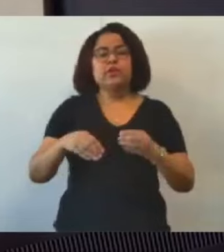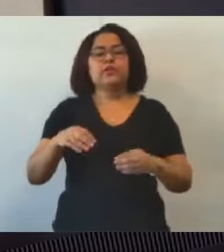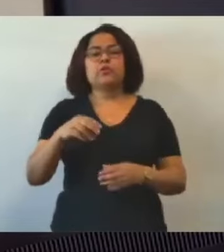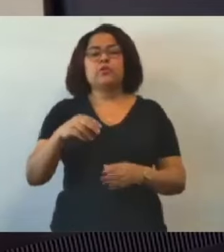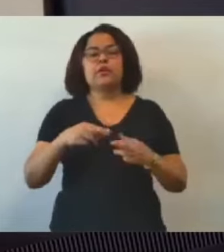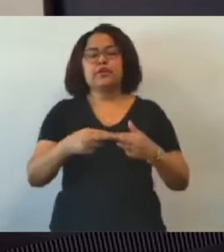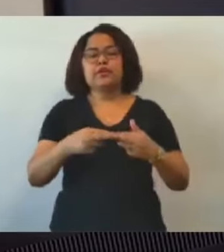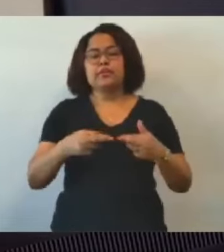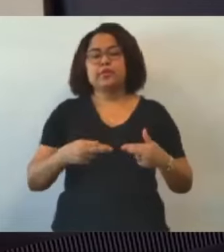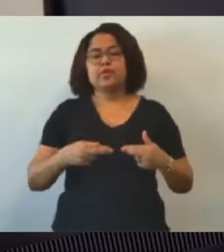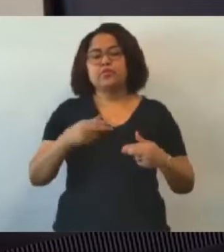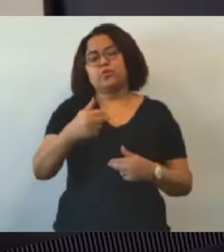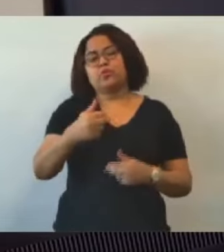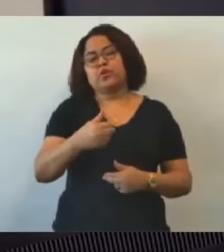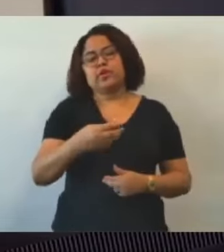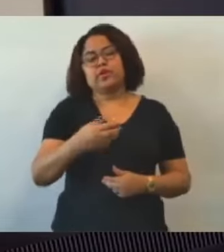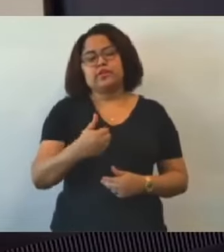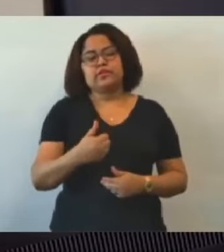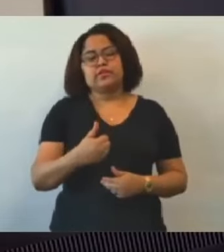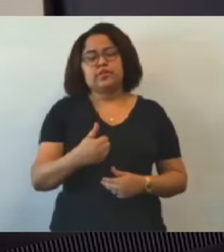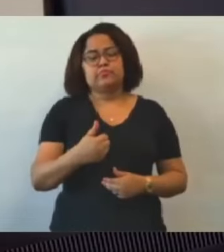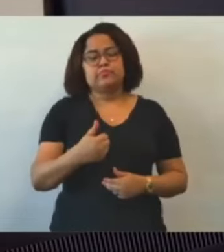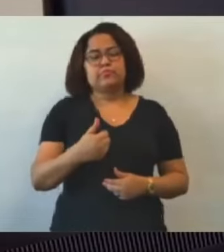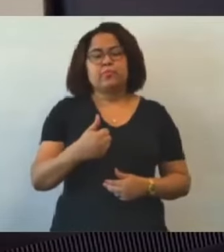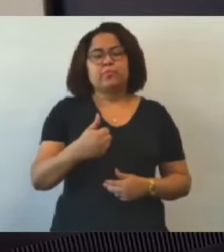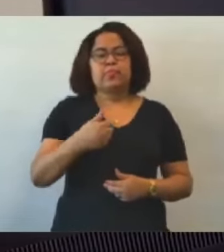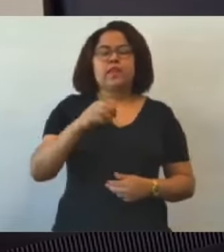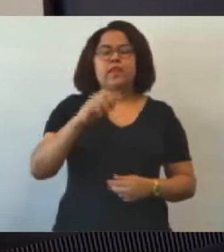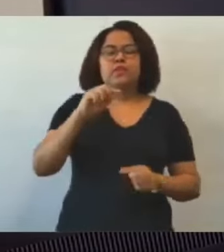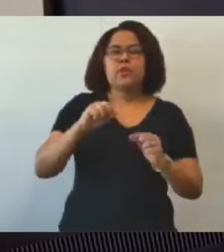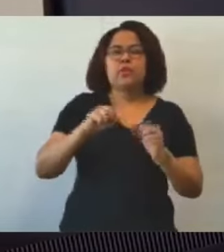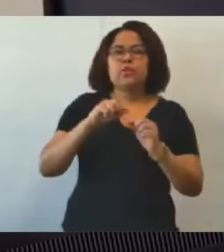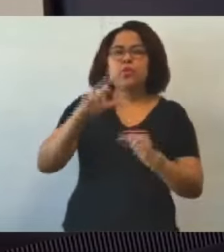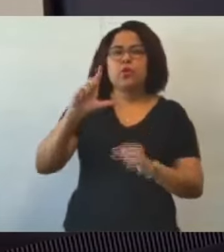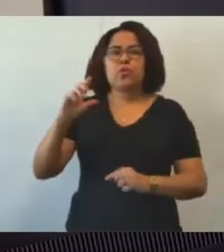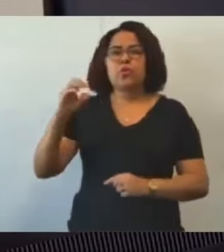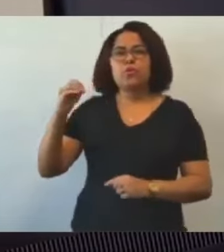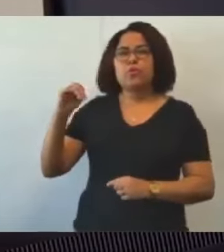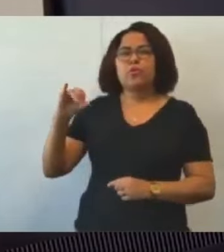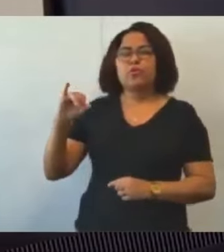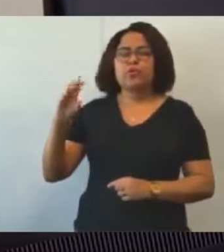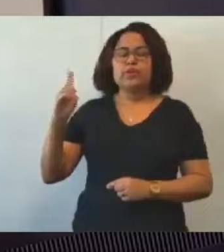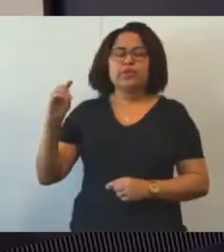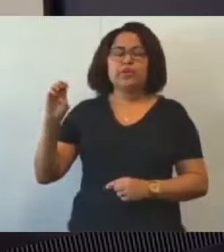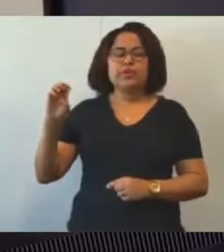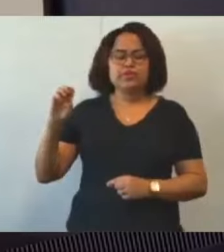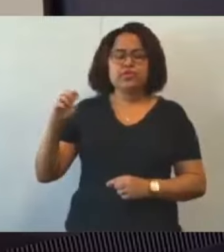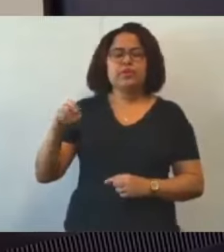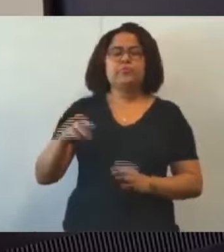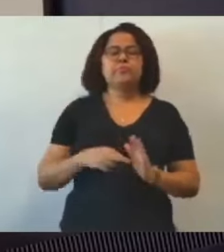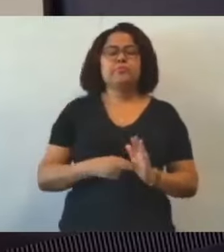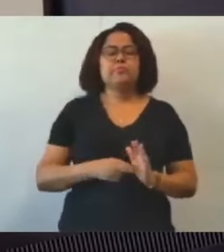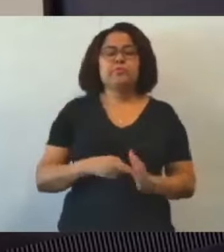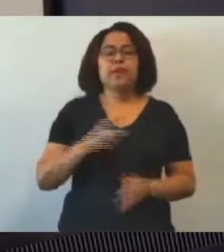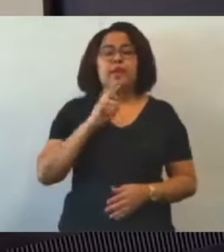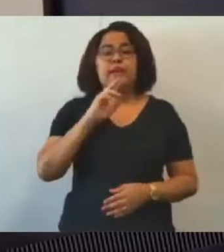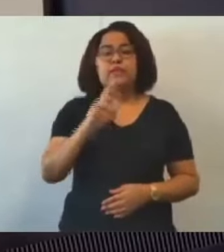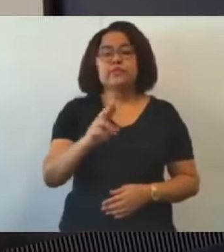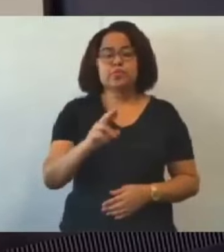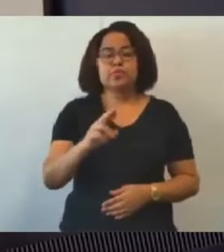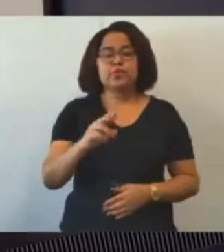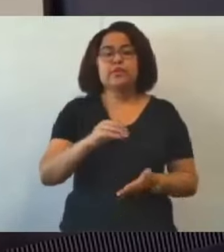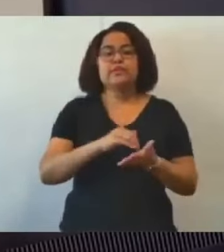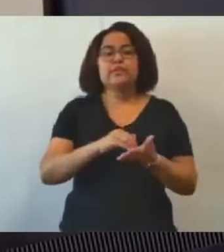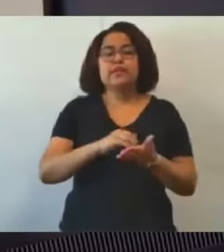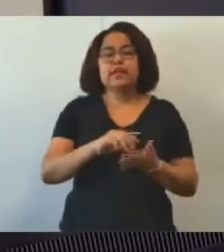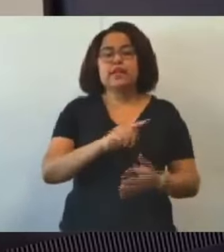1627, barra 223, autoria, vereadora Luiz de Gonçalves. Resposta, ofício, Secretaria de